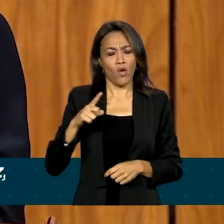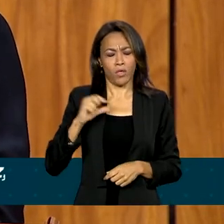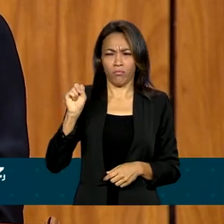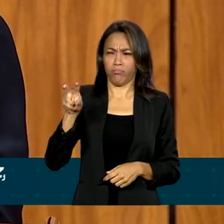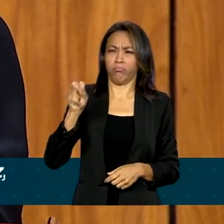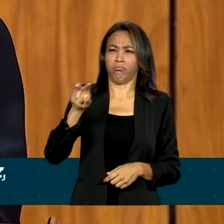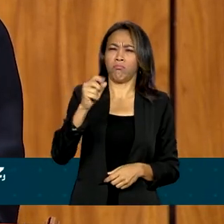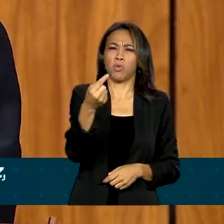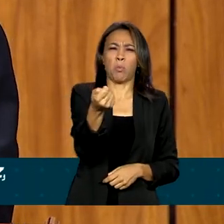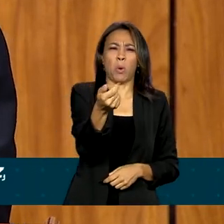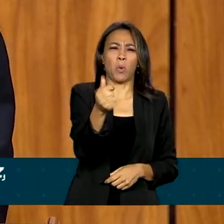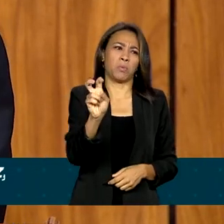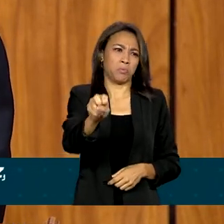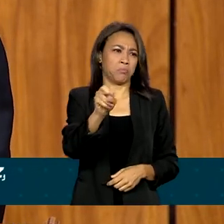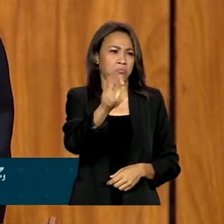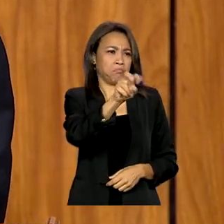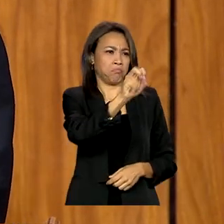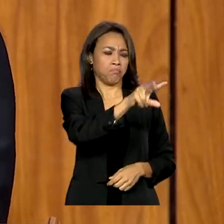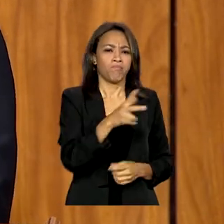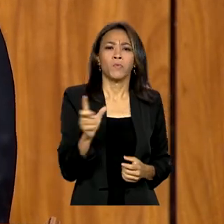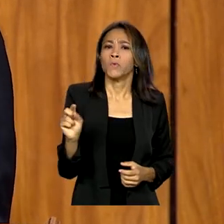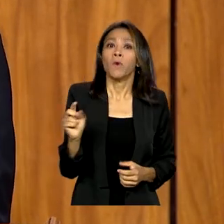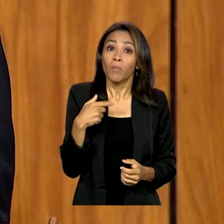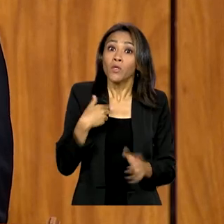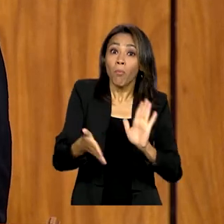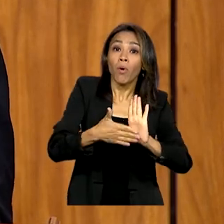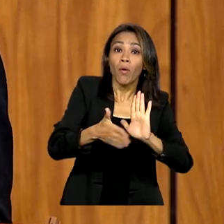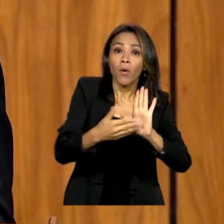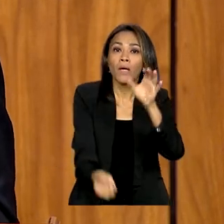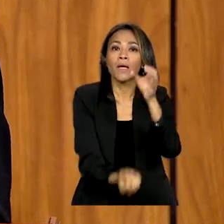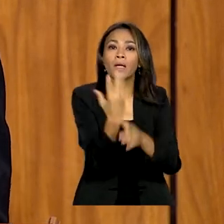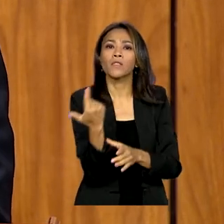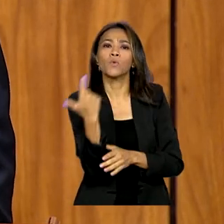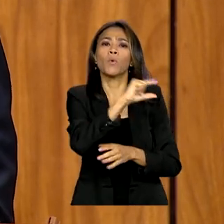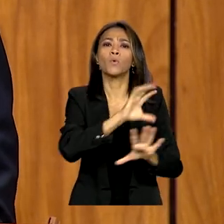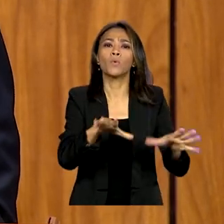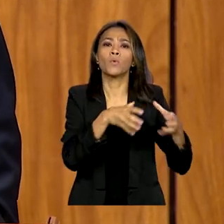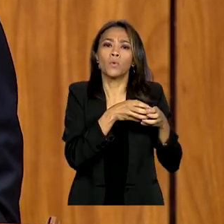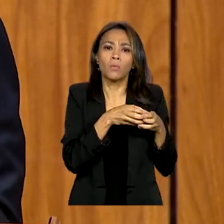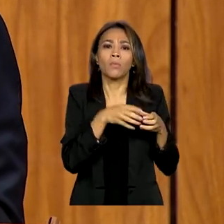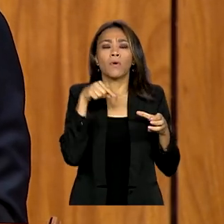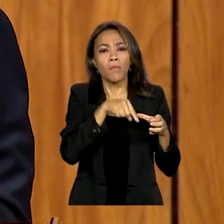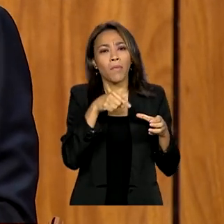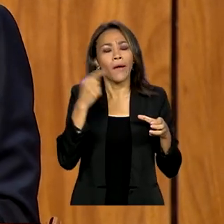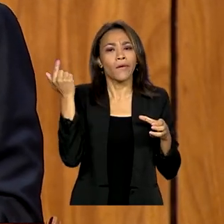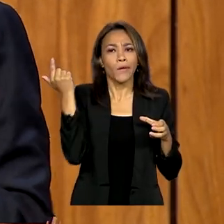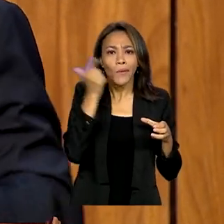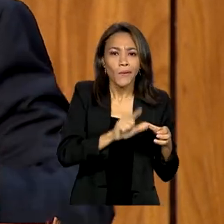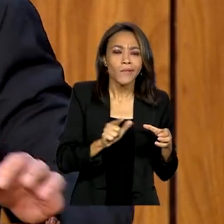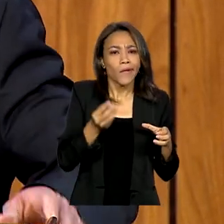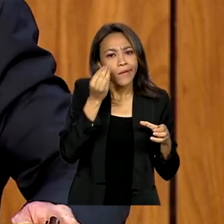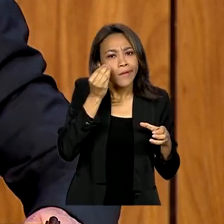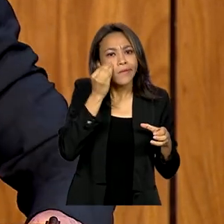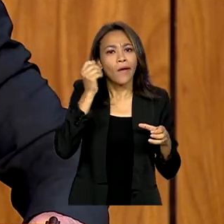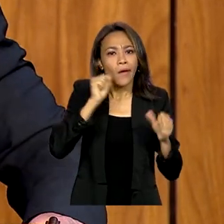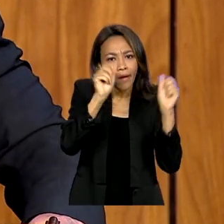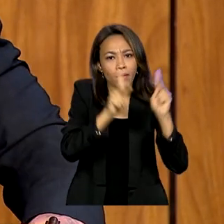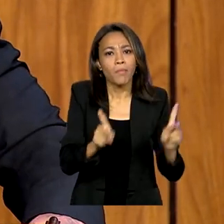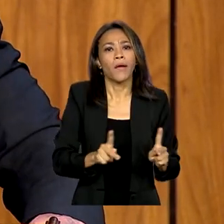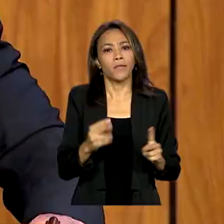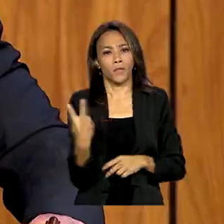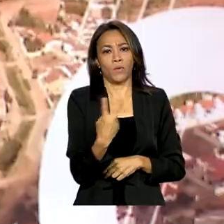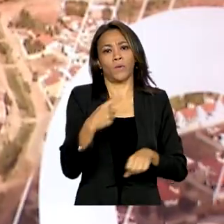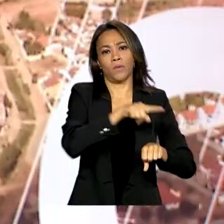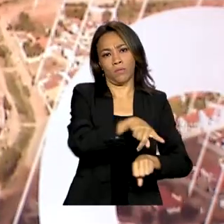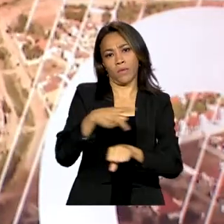muito pouco e por isso que eu tenho proposto a criação de um outro organismo qualquer para ver se consegue encontrar a paz entre a Rússia e a